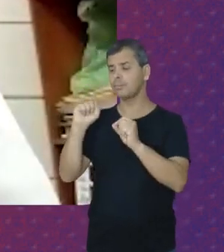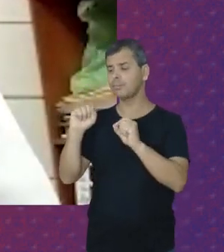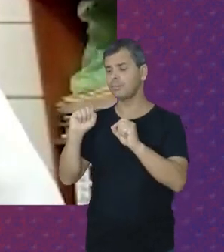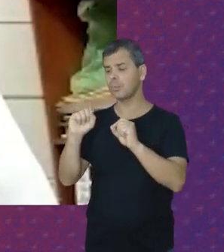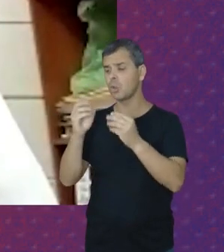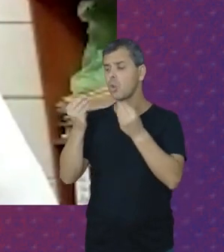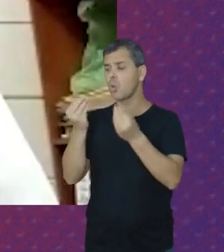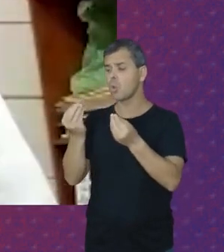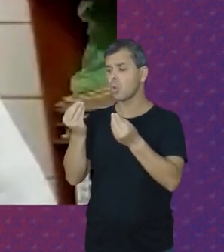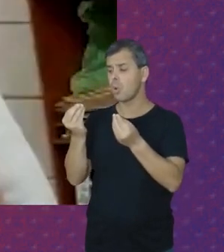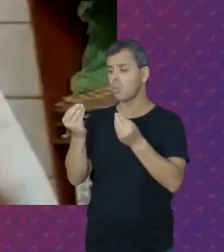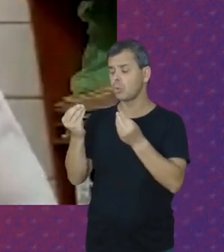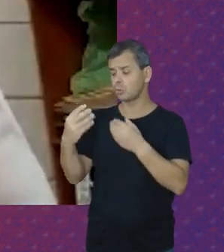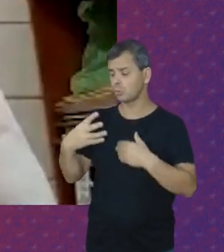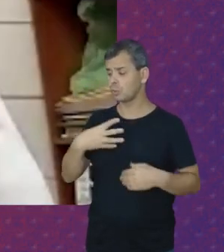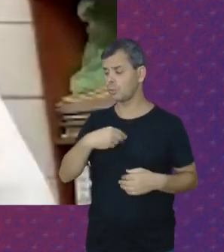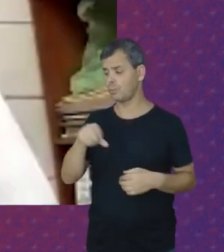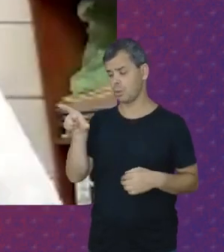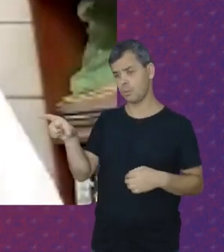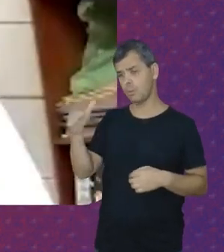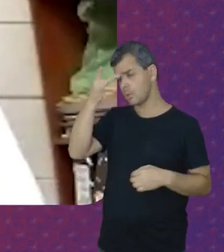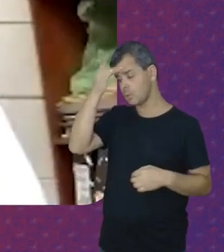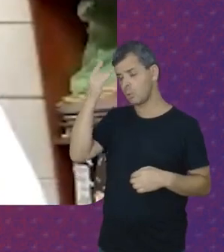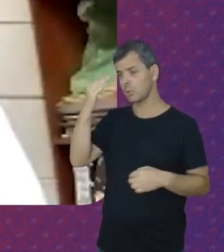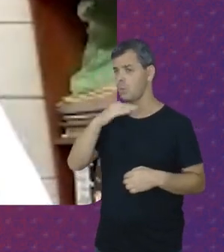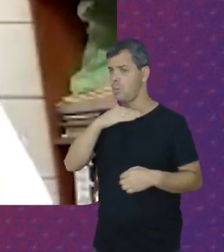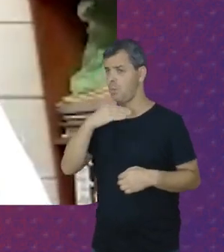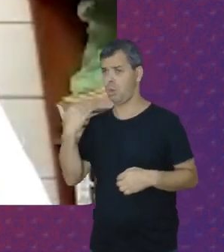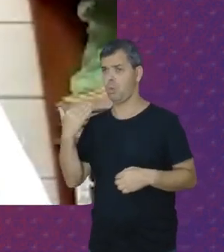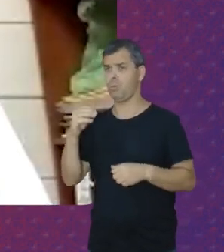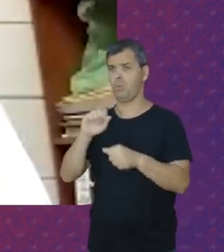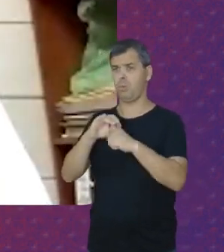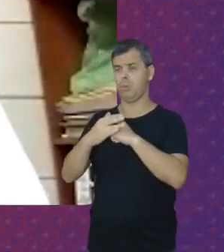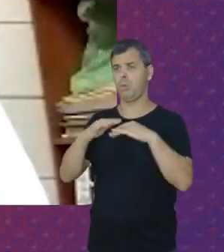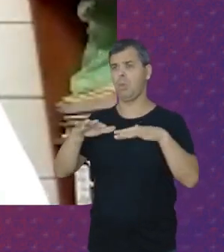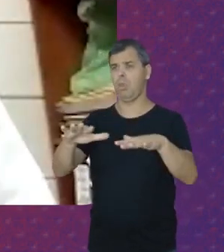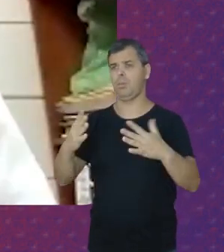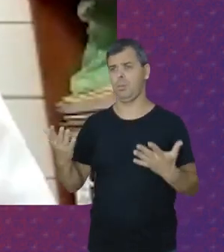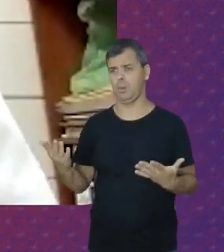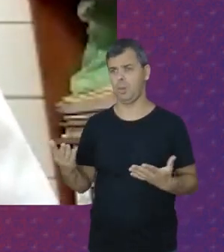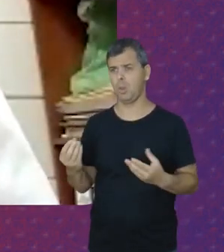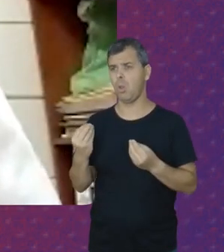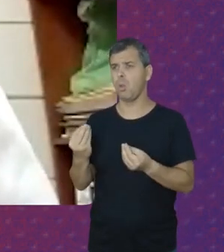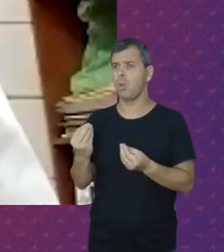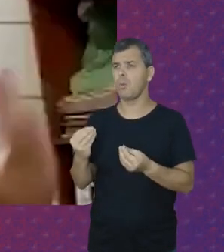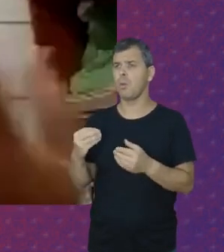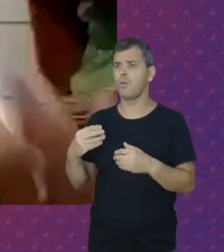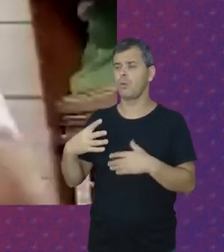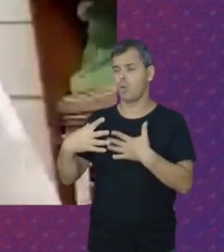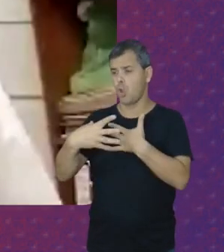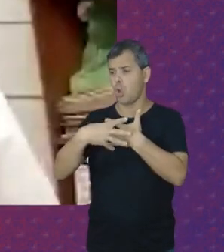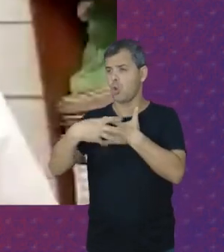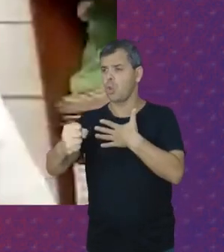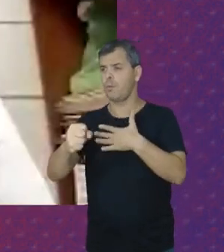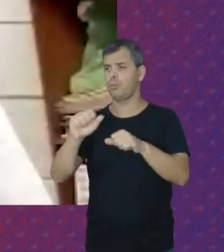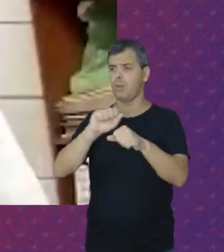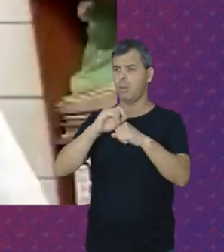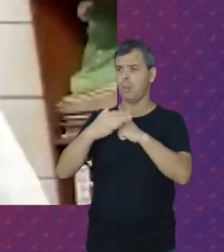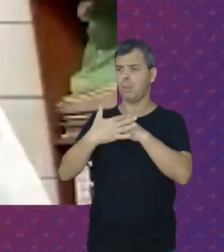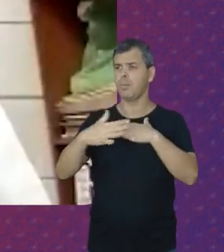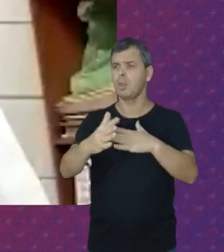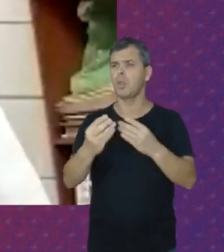Como é que estão Os filhos Dessas companheiras Que vieram a óbito Que a gente Está chamando Os órgãos Da pandemia